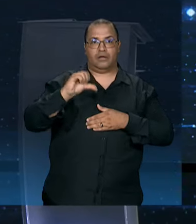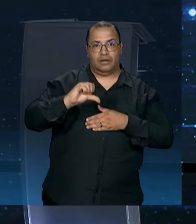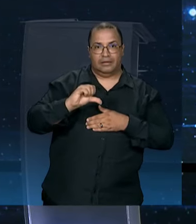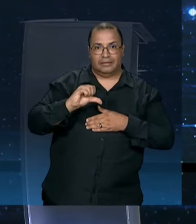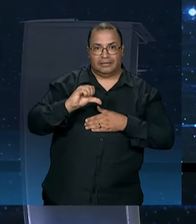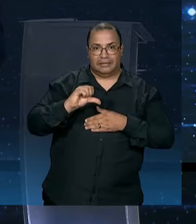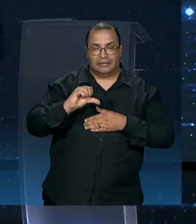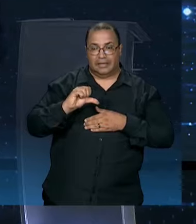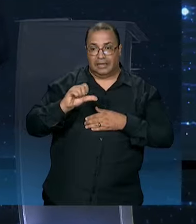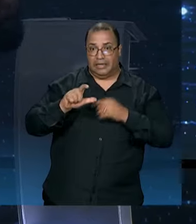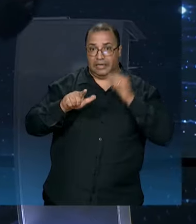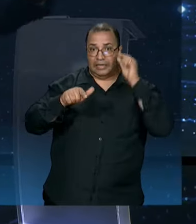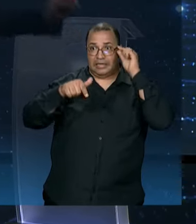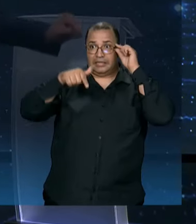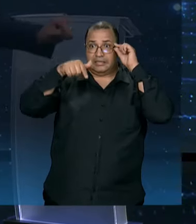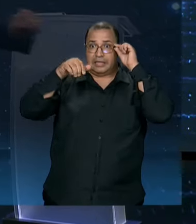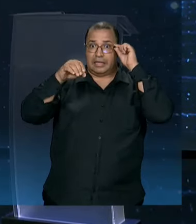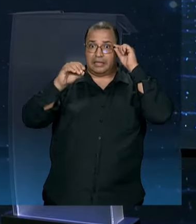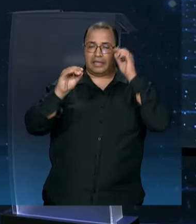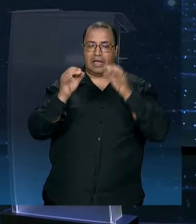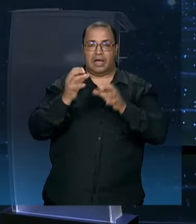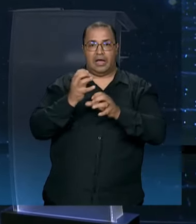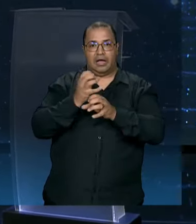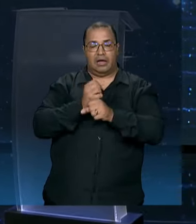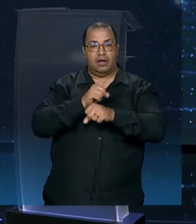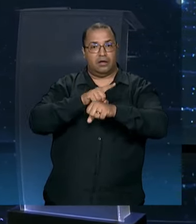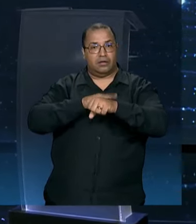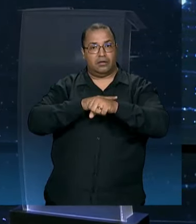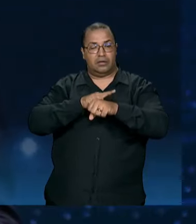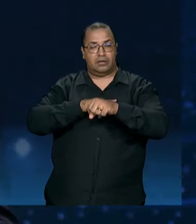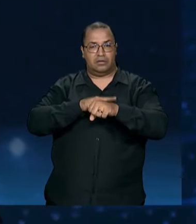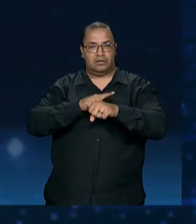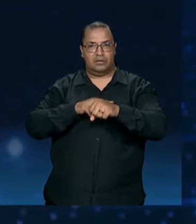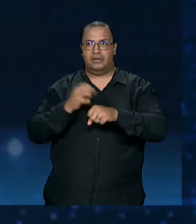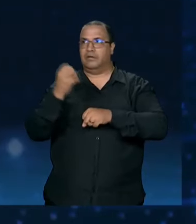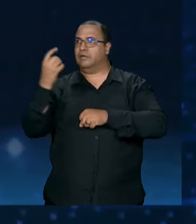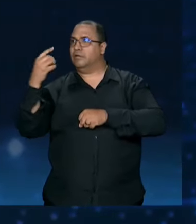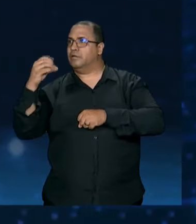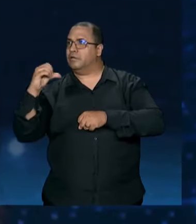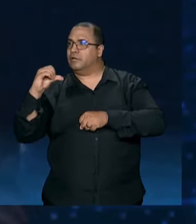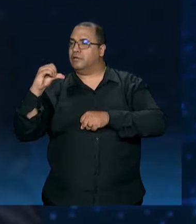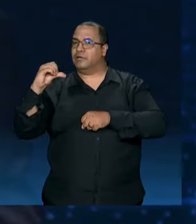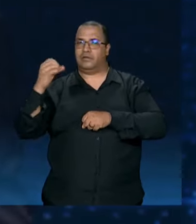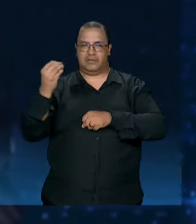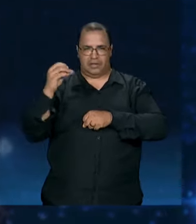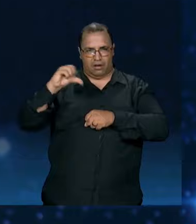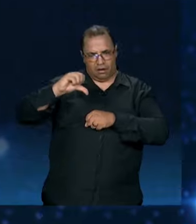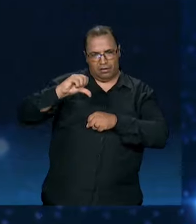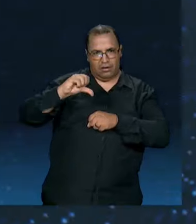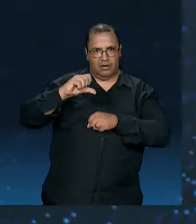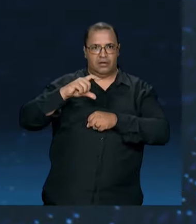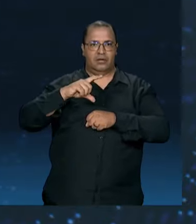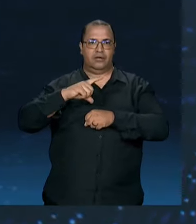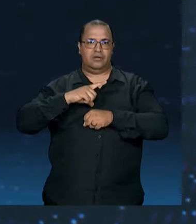ainda, olha, mais de 70 horas, aconteceu na sexta, hoje é segunda, tem 109 árvores que ainda estão